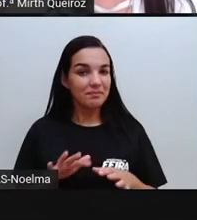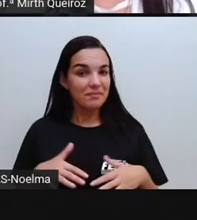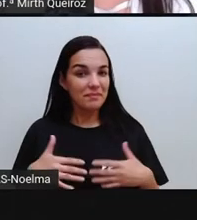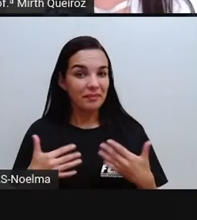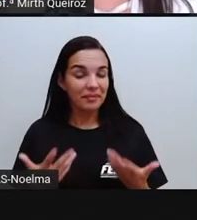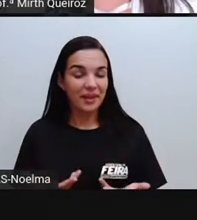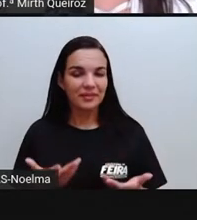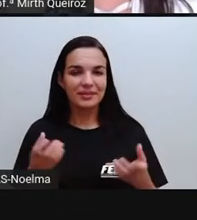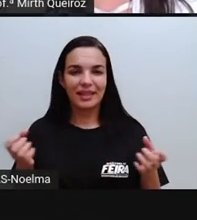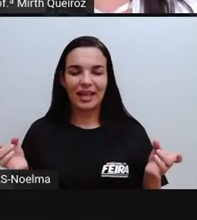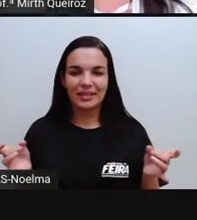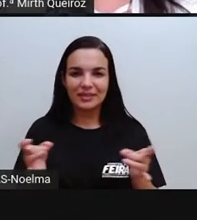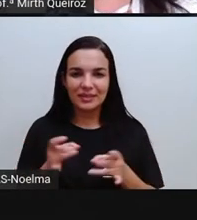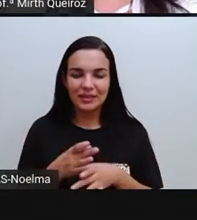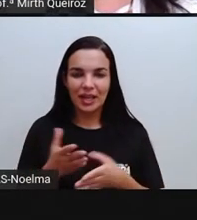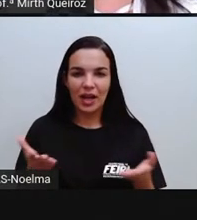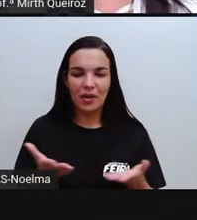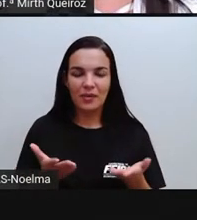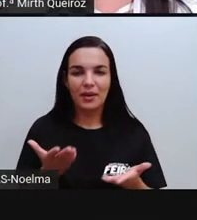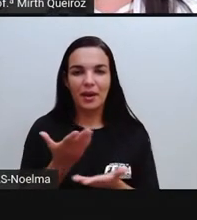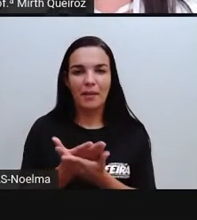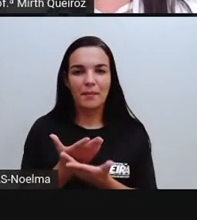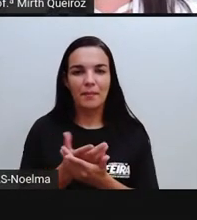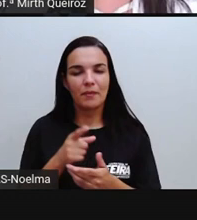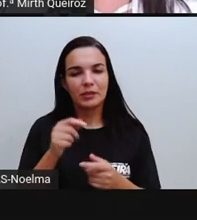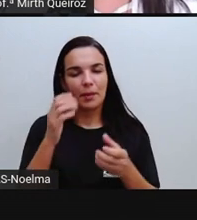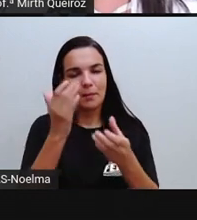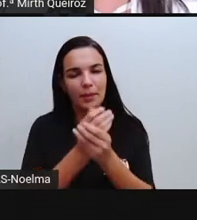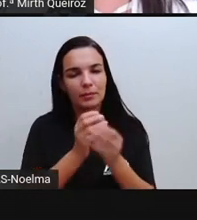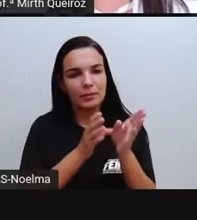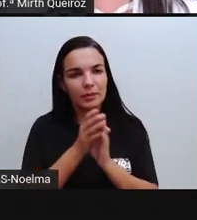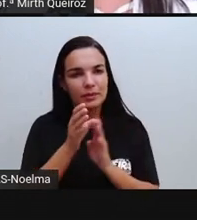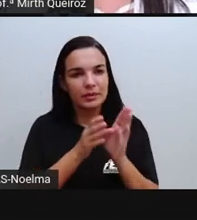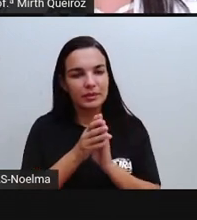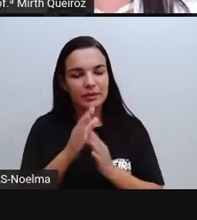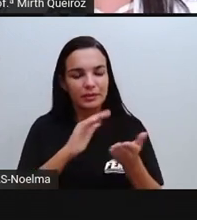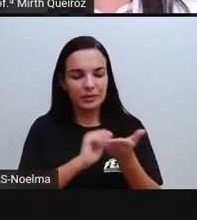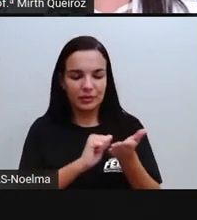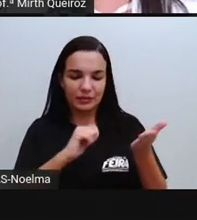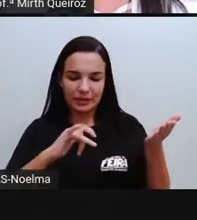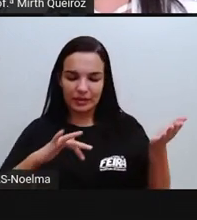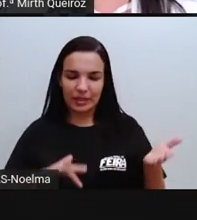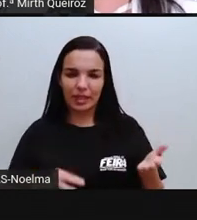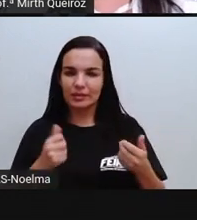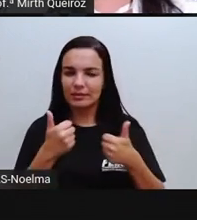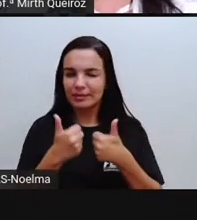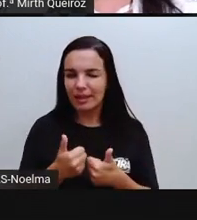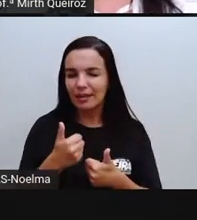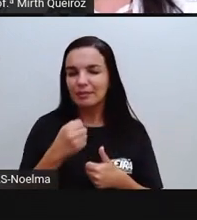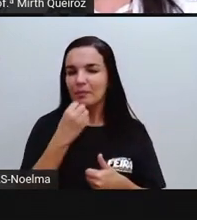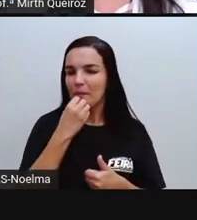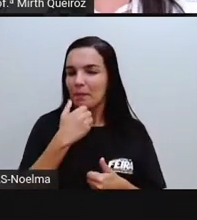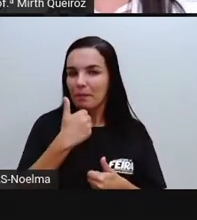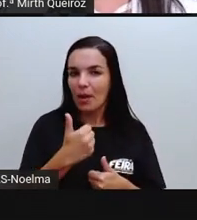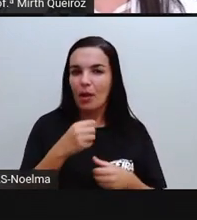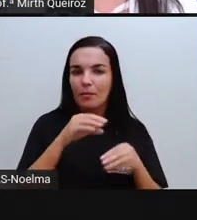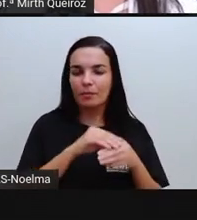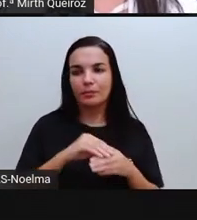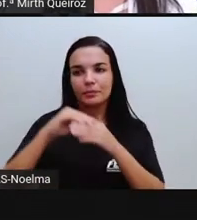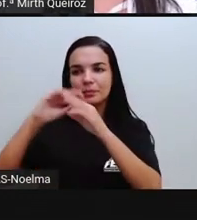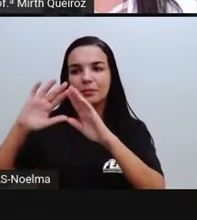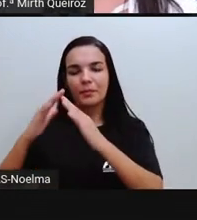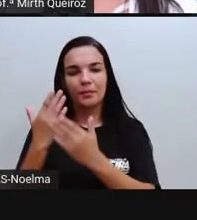Bom, gente, é isso. Nós vamos ficando por aqui. Pegue seu percurso pedagógico, realize suas atividades com muito cuidado, com muito capricho, que deverão ser